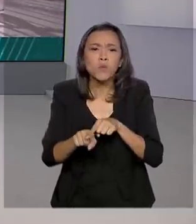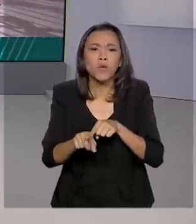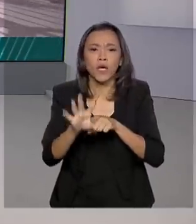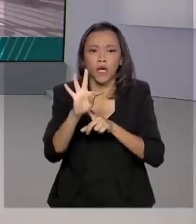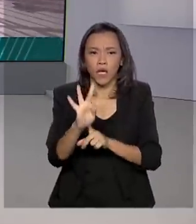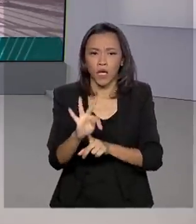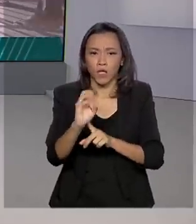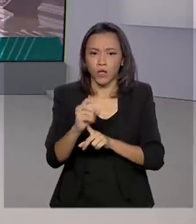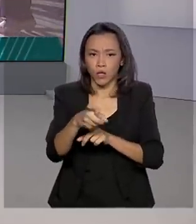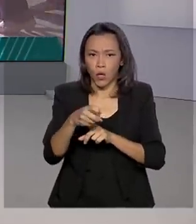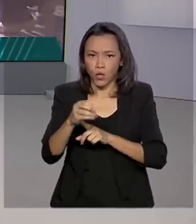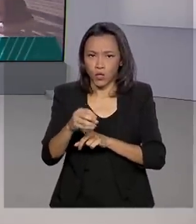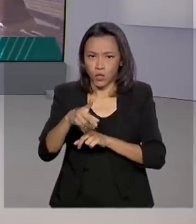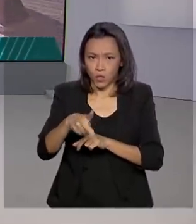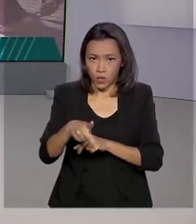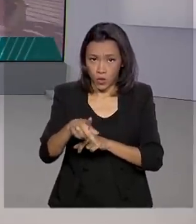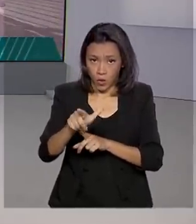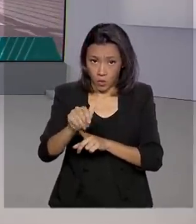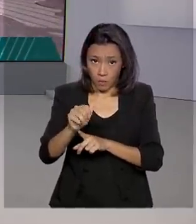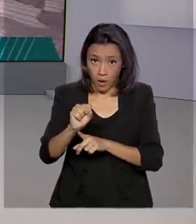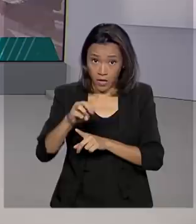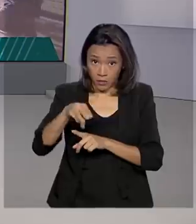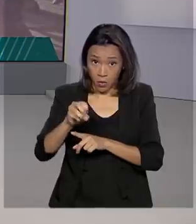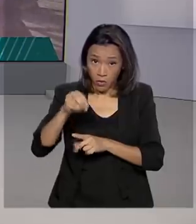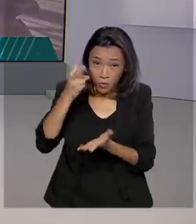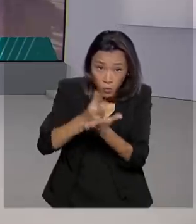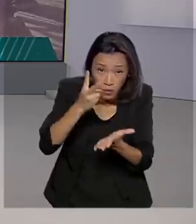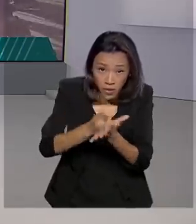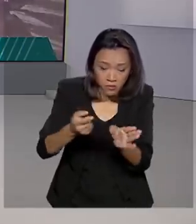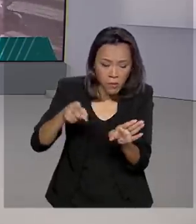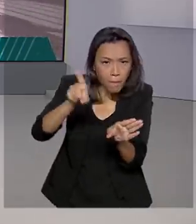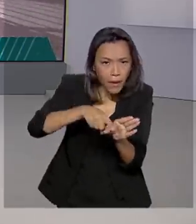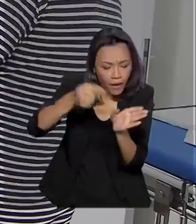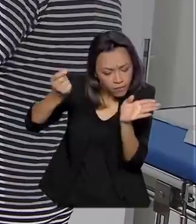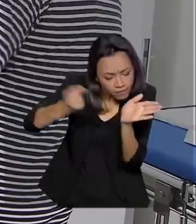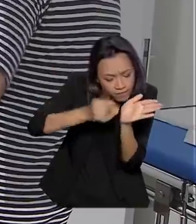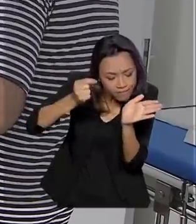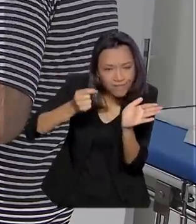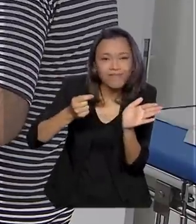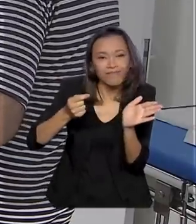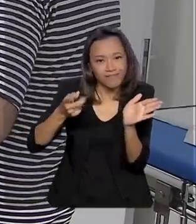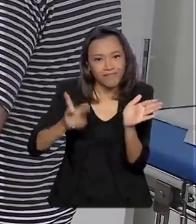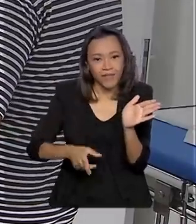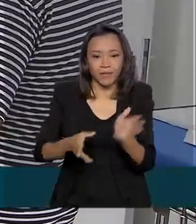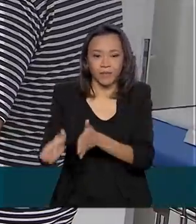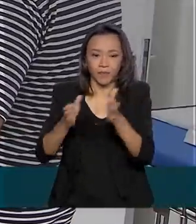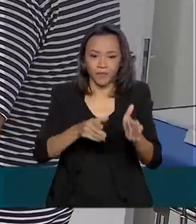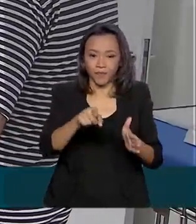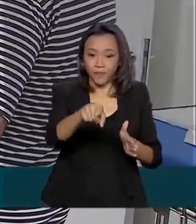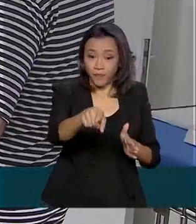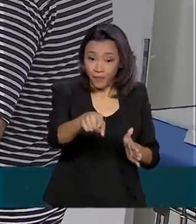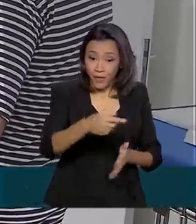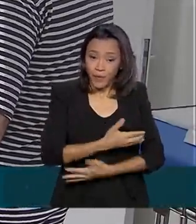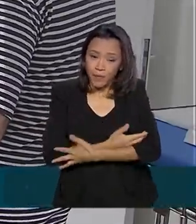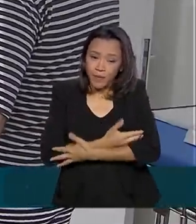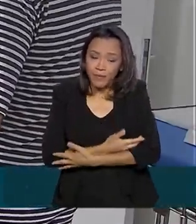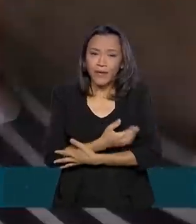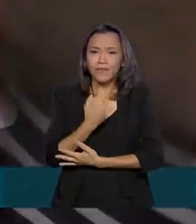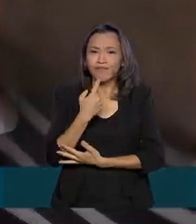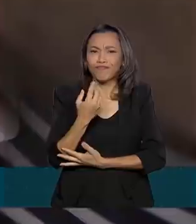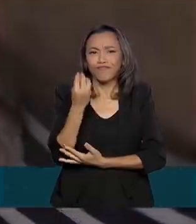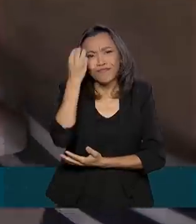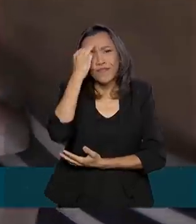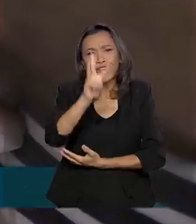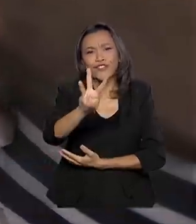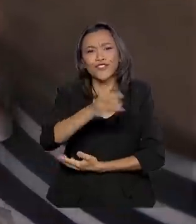congênita, ao mesmo tempo em que for feito o teste do pezinho. O pequeno Gael nasceu há três dias,